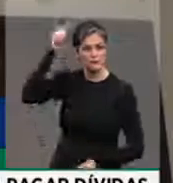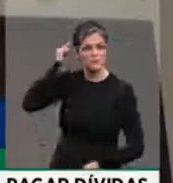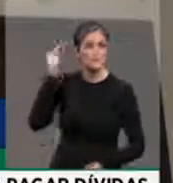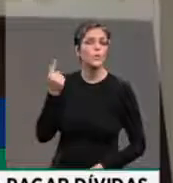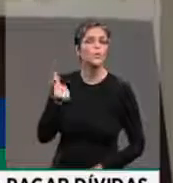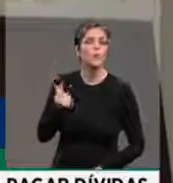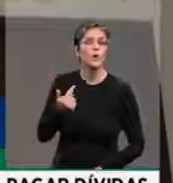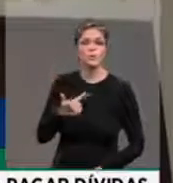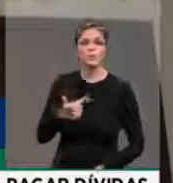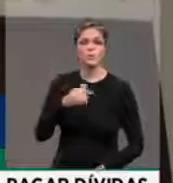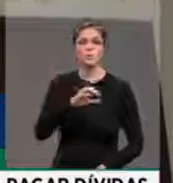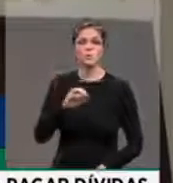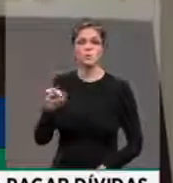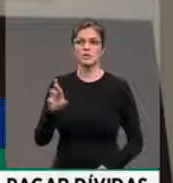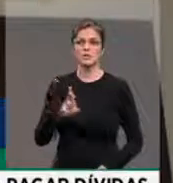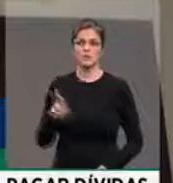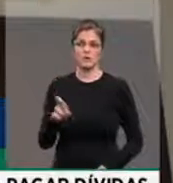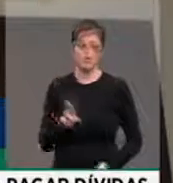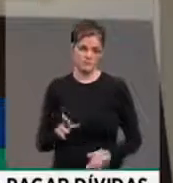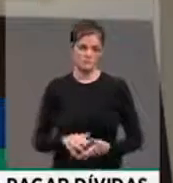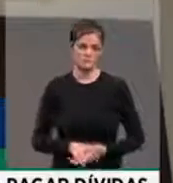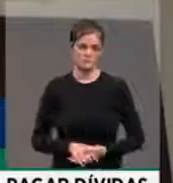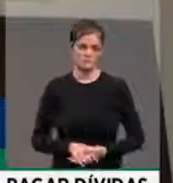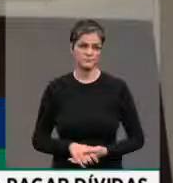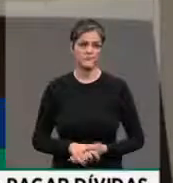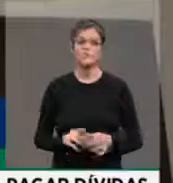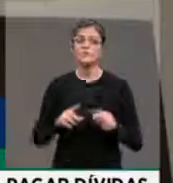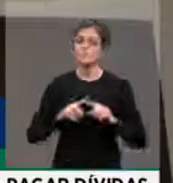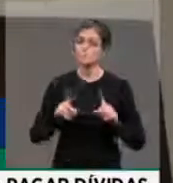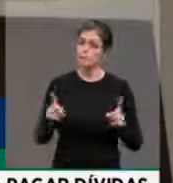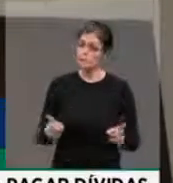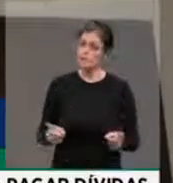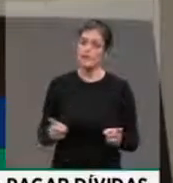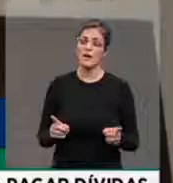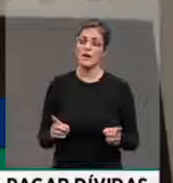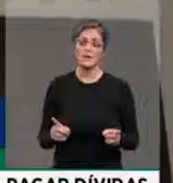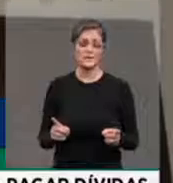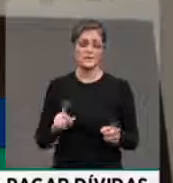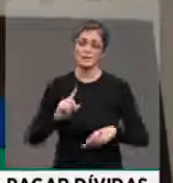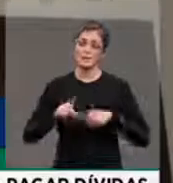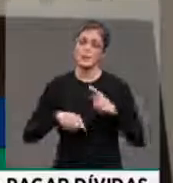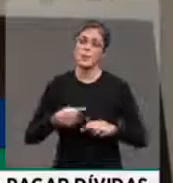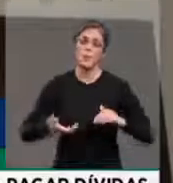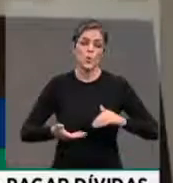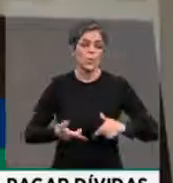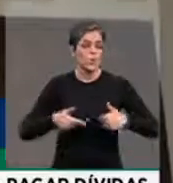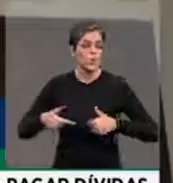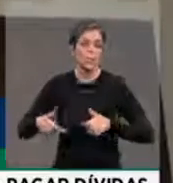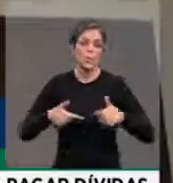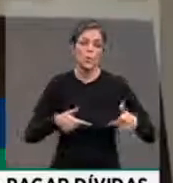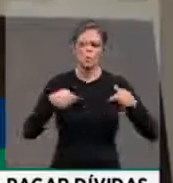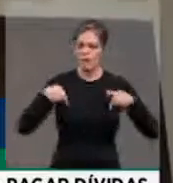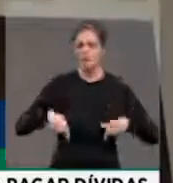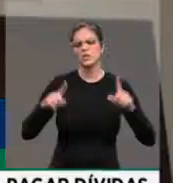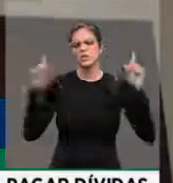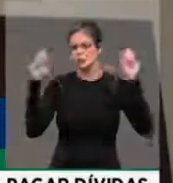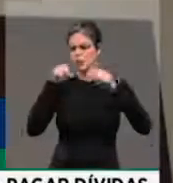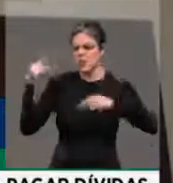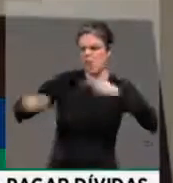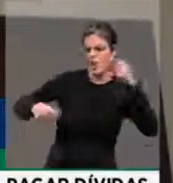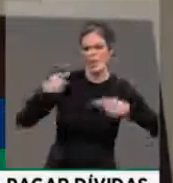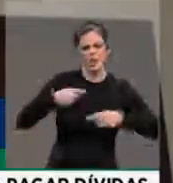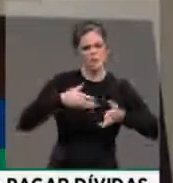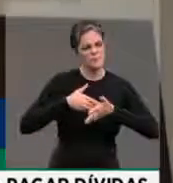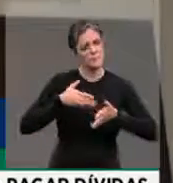$ 200. Foi o Congresso Nacional, com todas as suas limitações, divergências, mas fruto de um